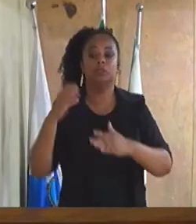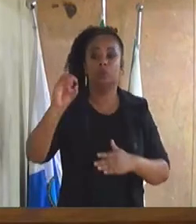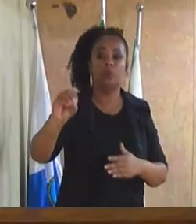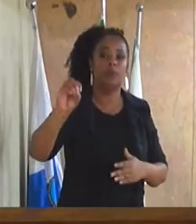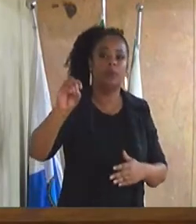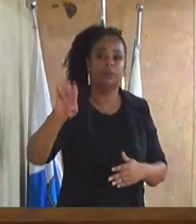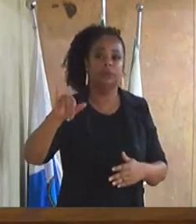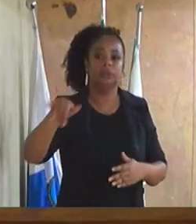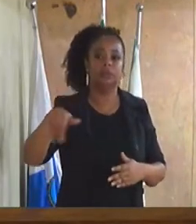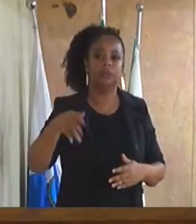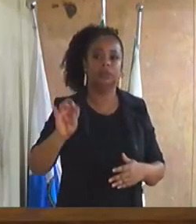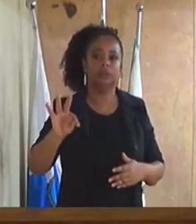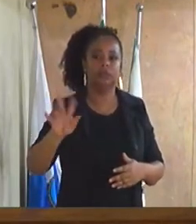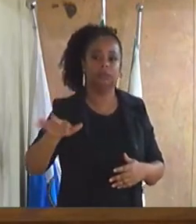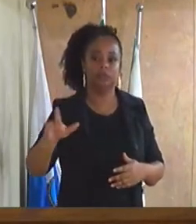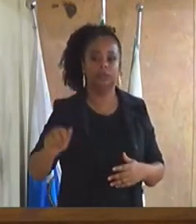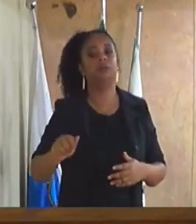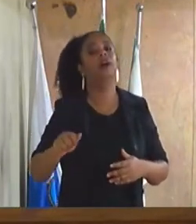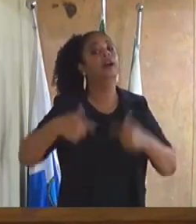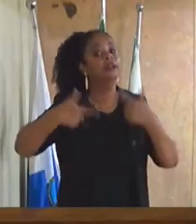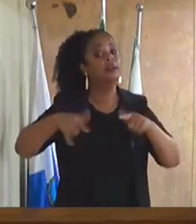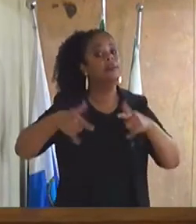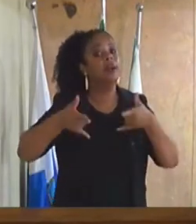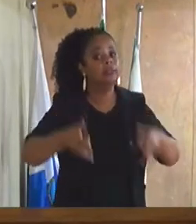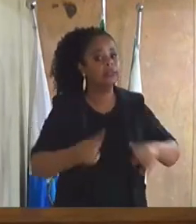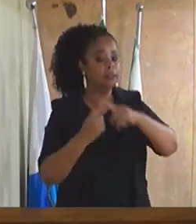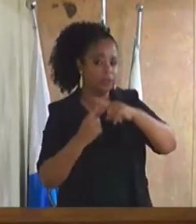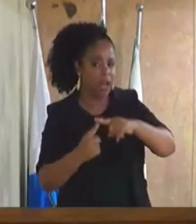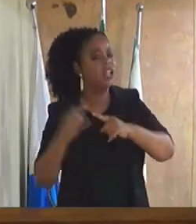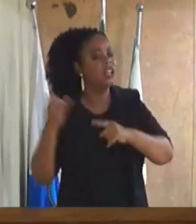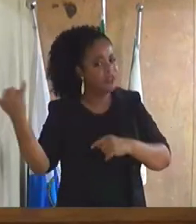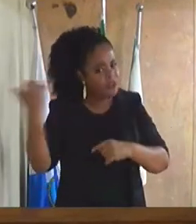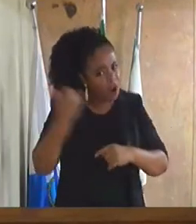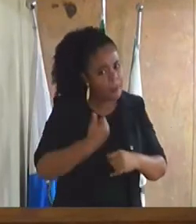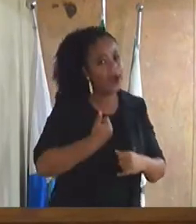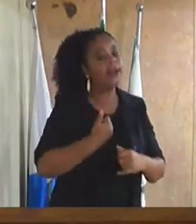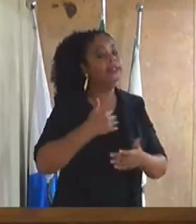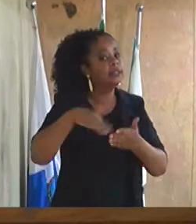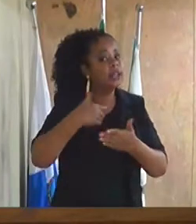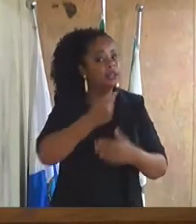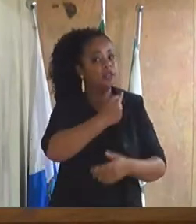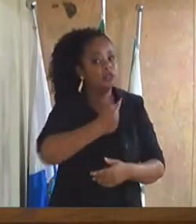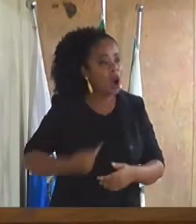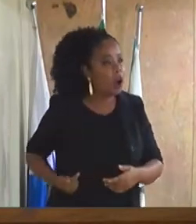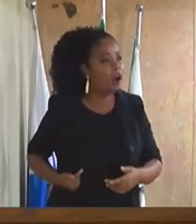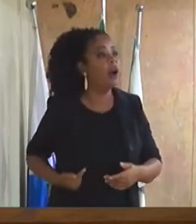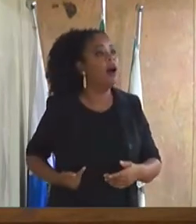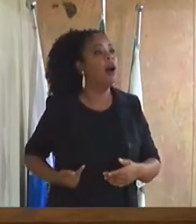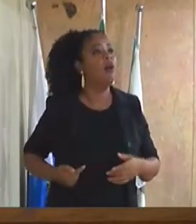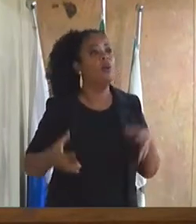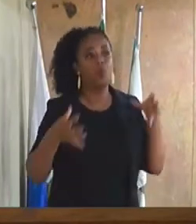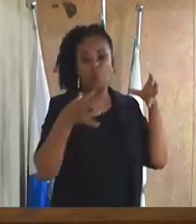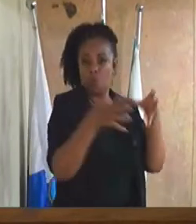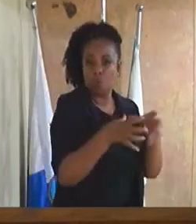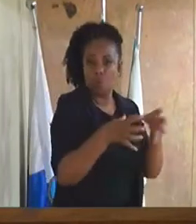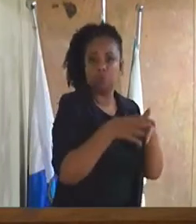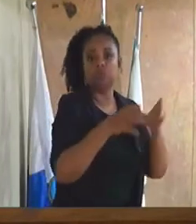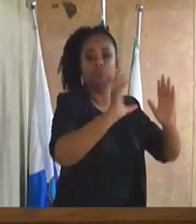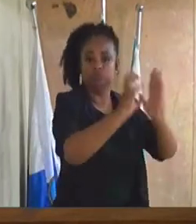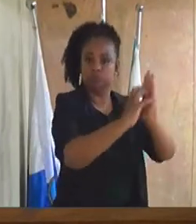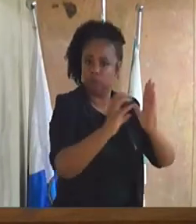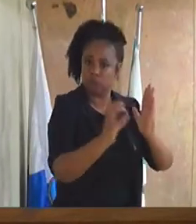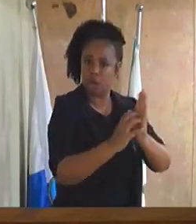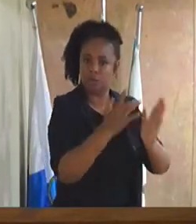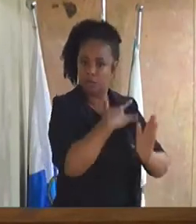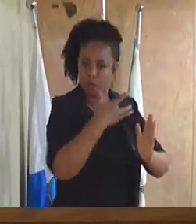já fui informado pela secretaria de governo que em relação aos funcionários de saúde ela está ali